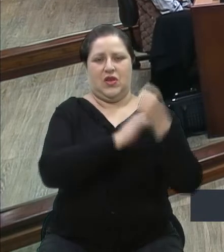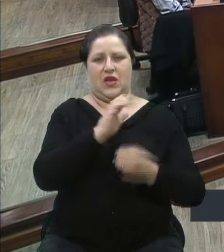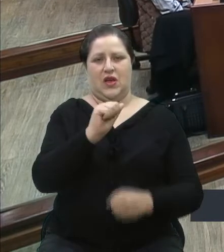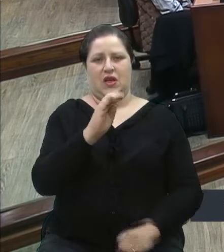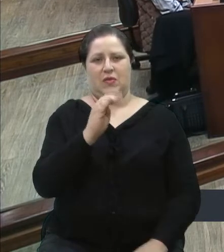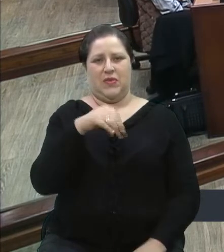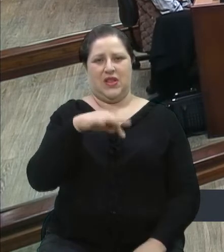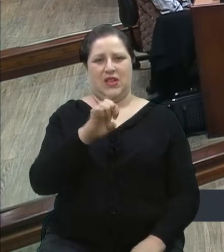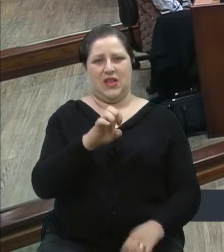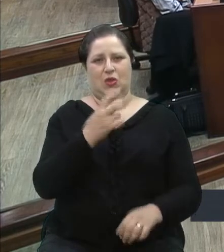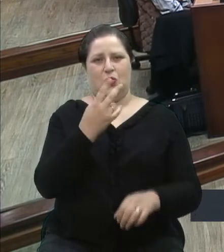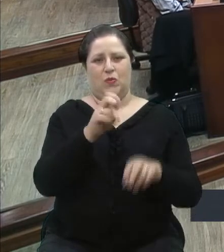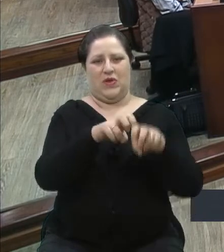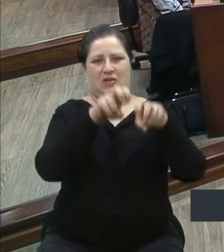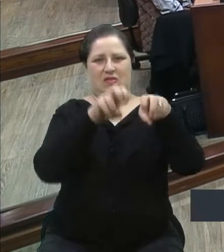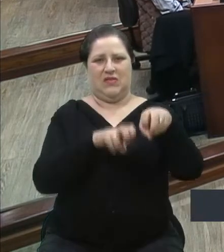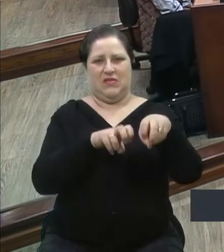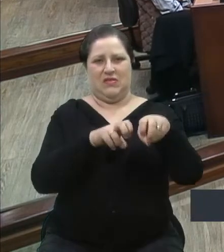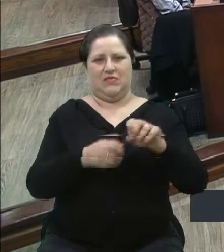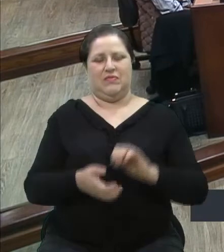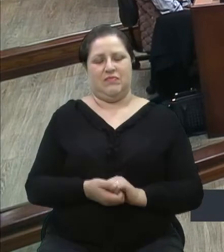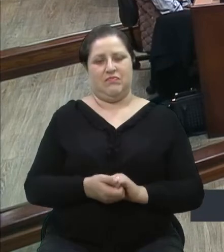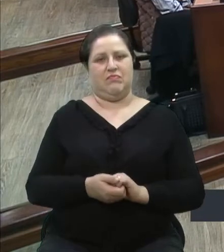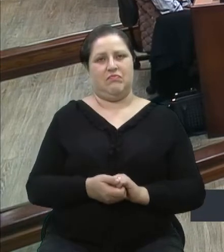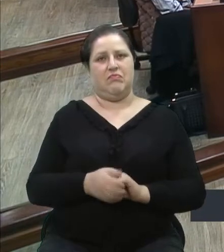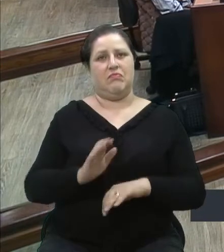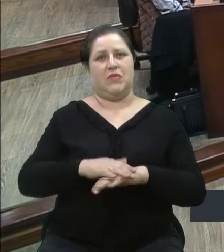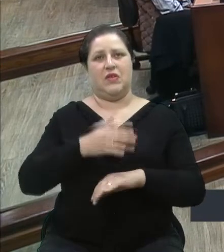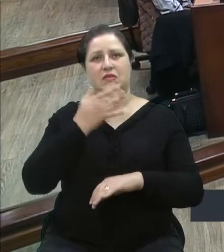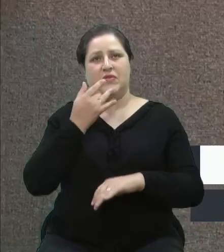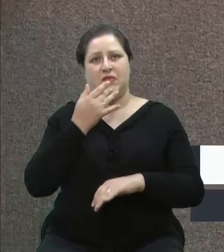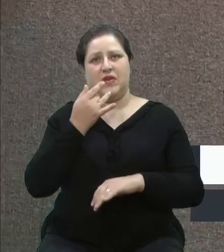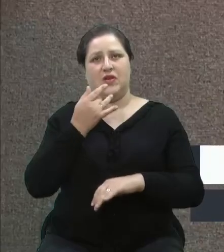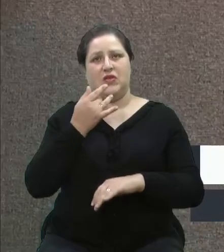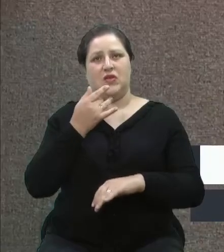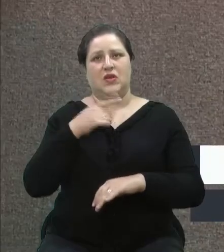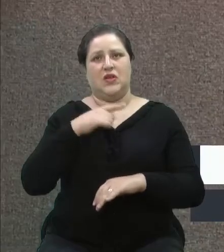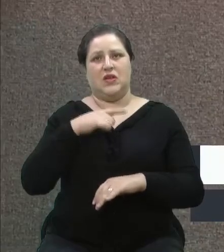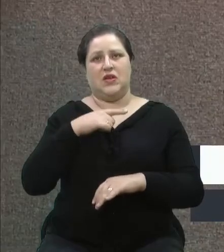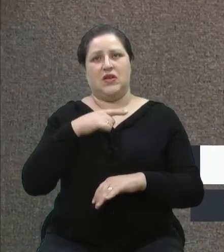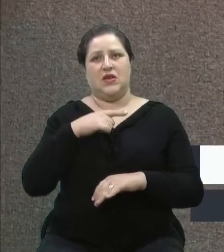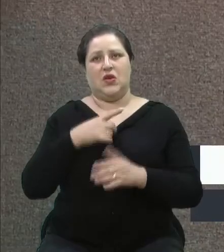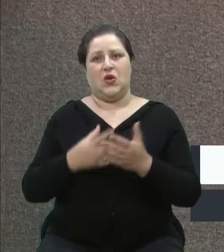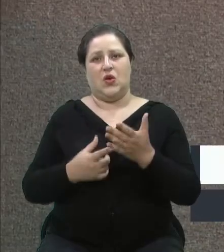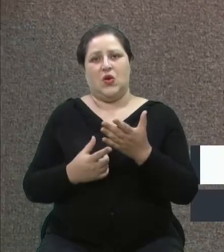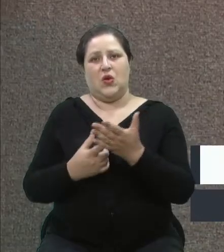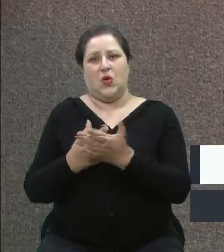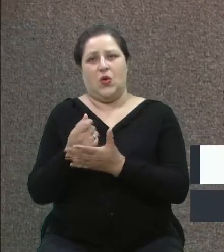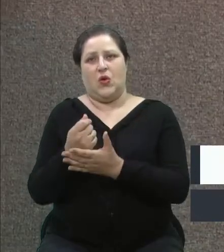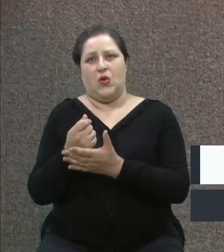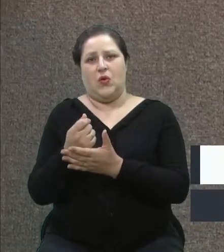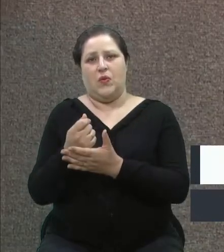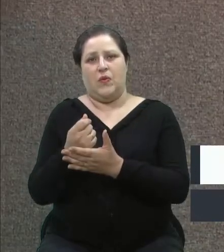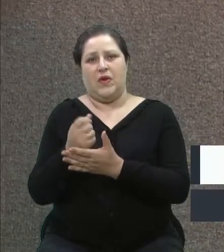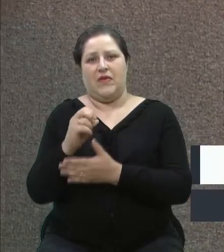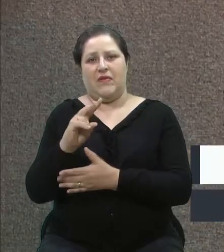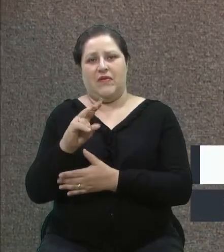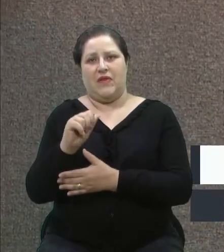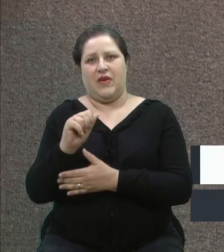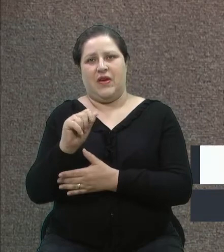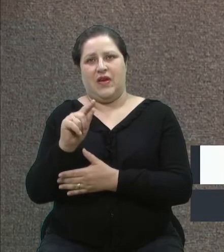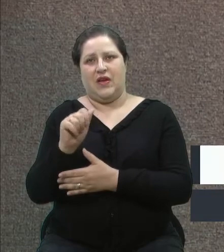particulares, que já tem estrutura pronta, já tem computador, já estão adaptadas a ensinar nossos alunos que tanto precisam de